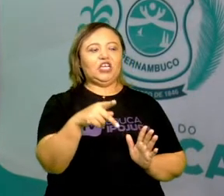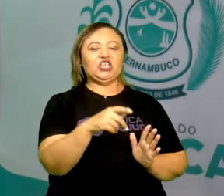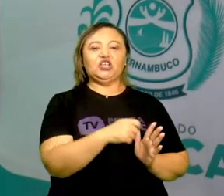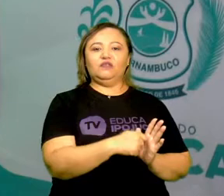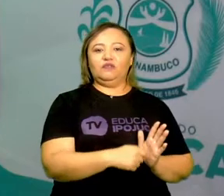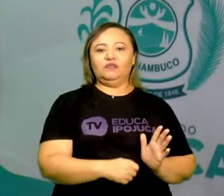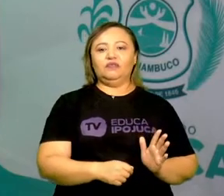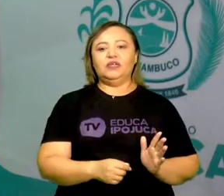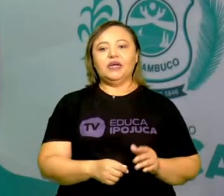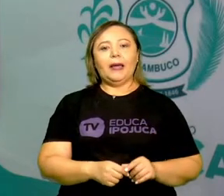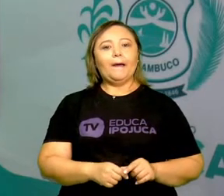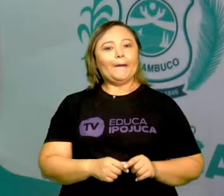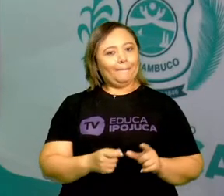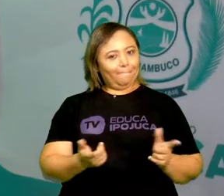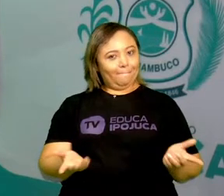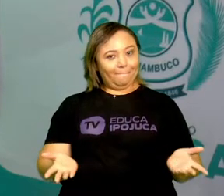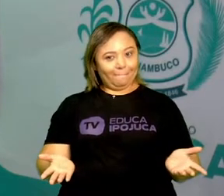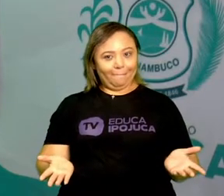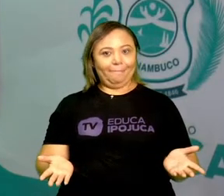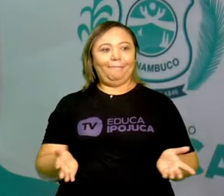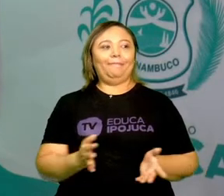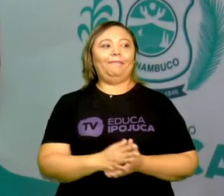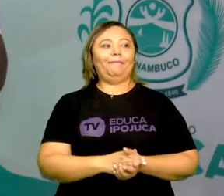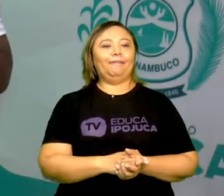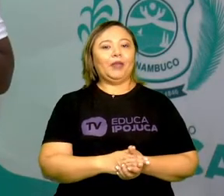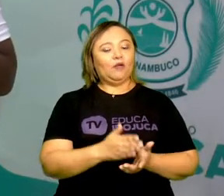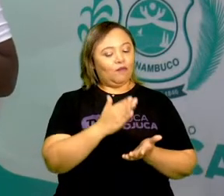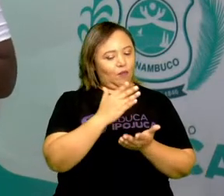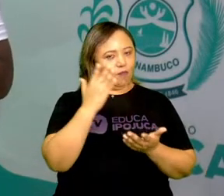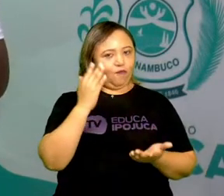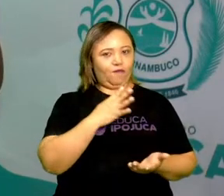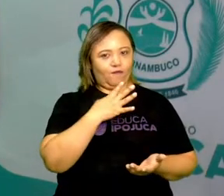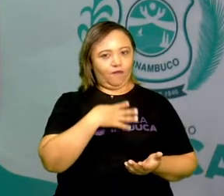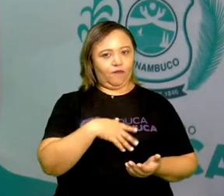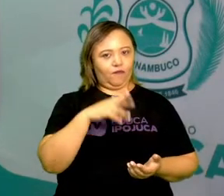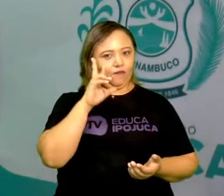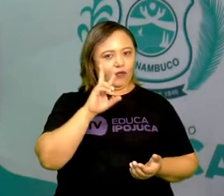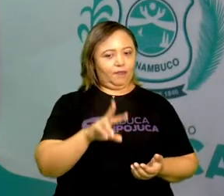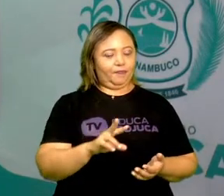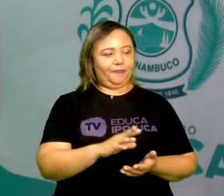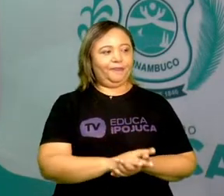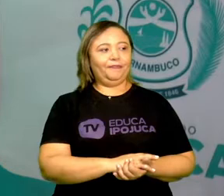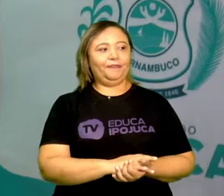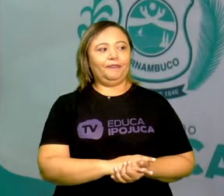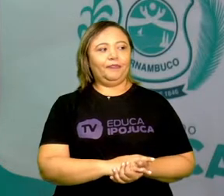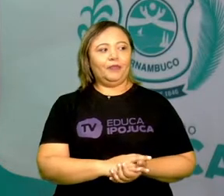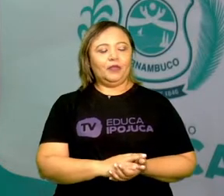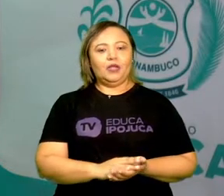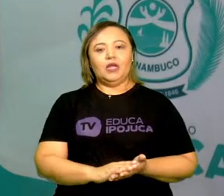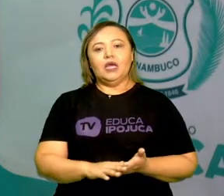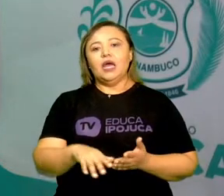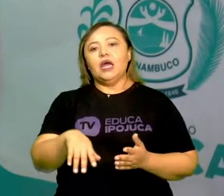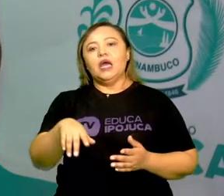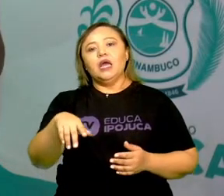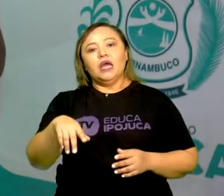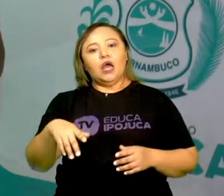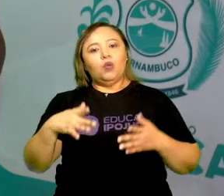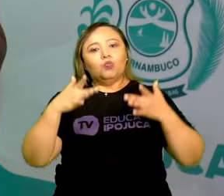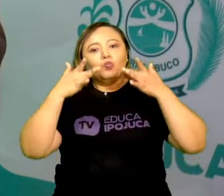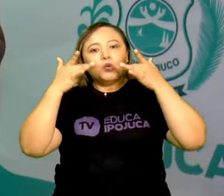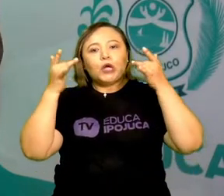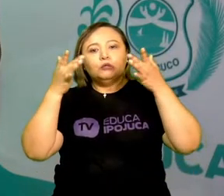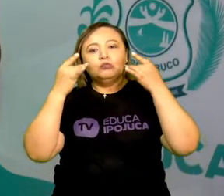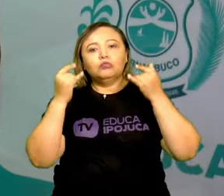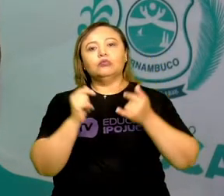ser com letra maiúscula. Então, vamos analisar a frase. Diz aí, o gato da minha amiga